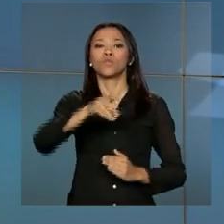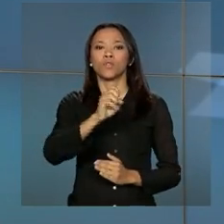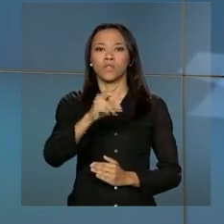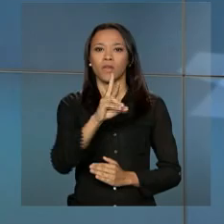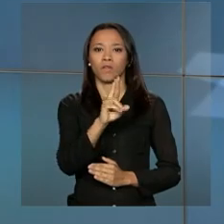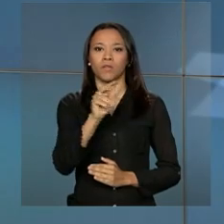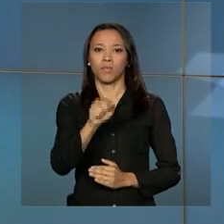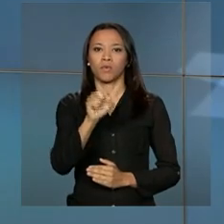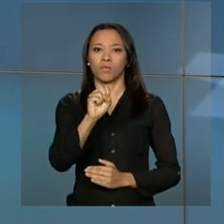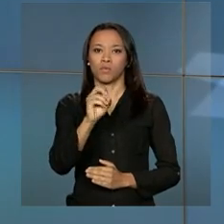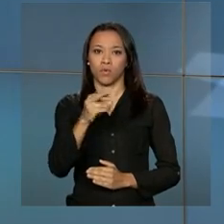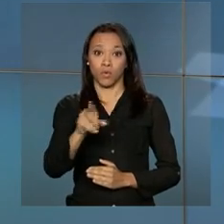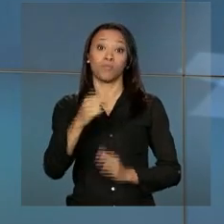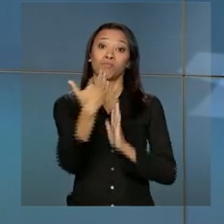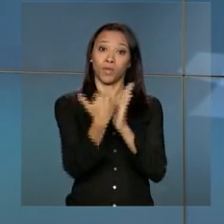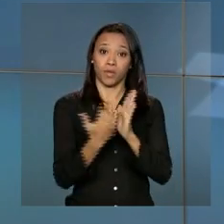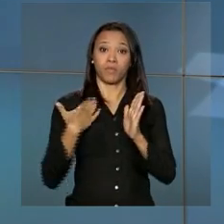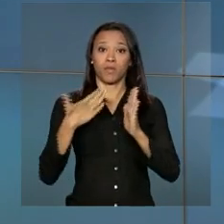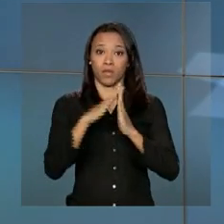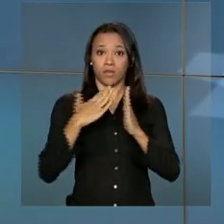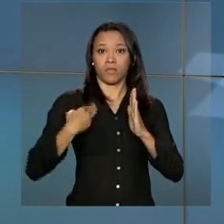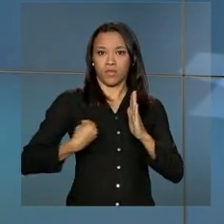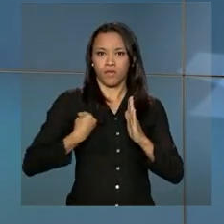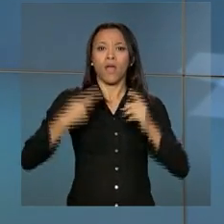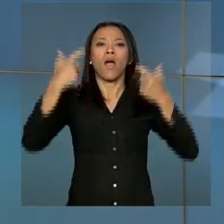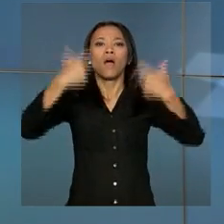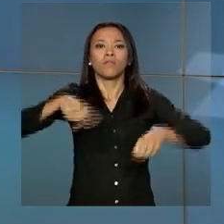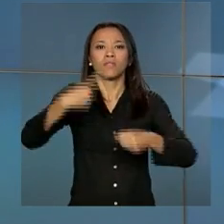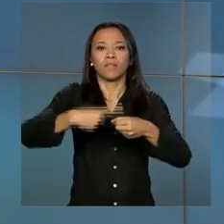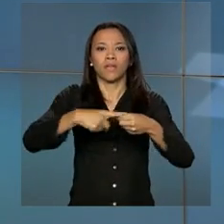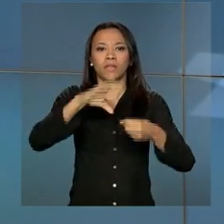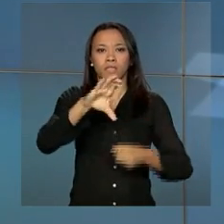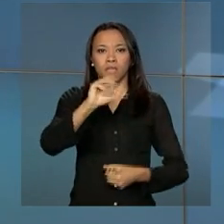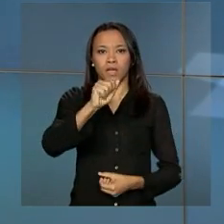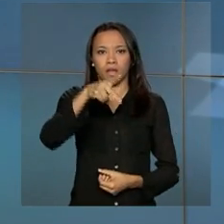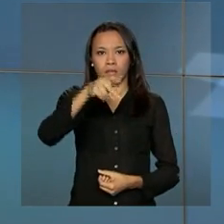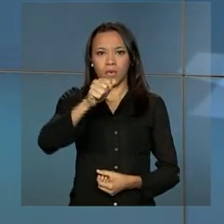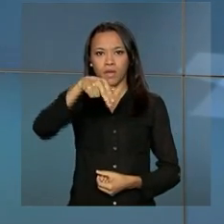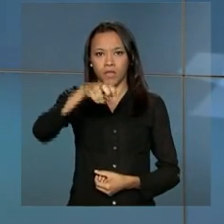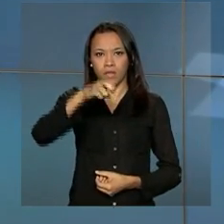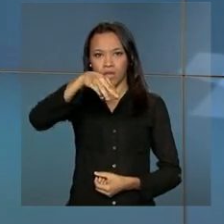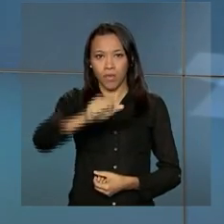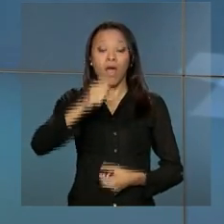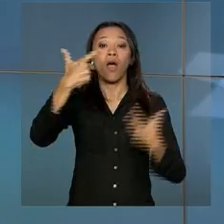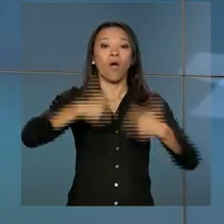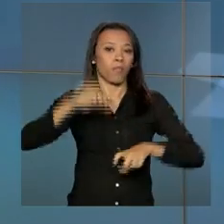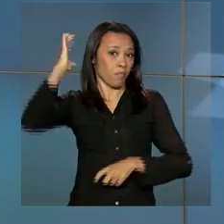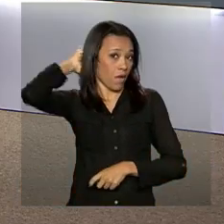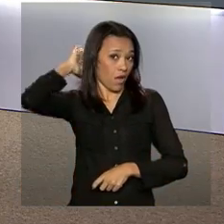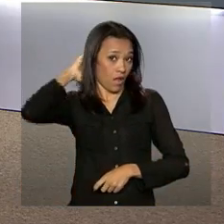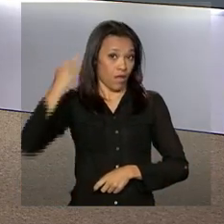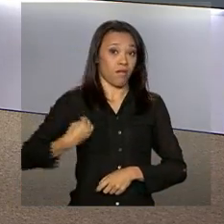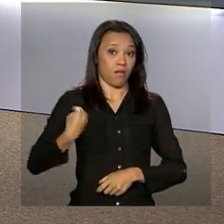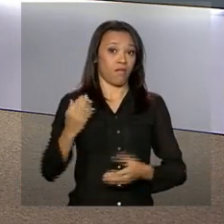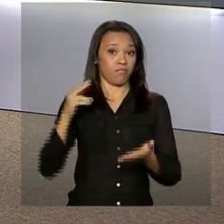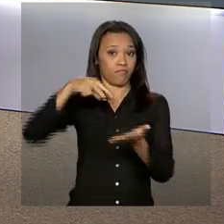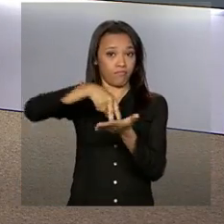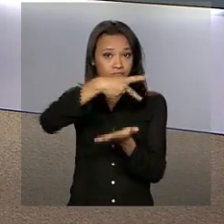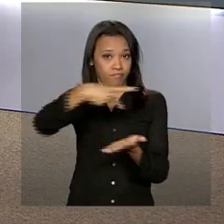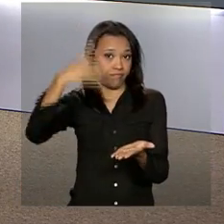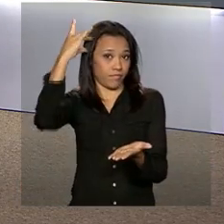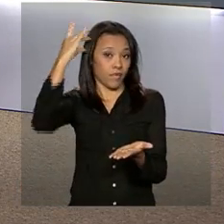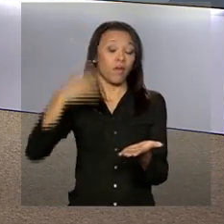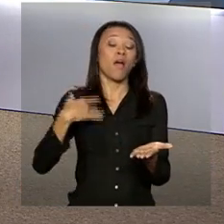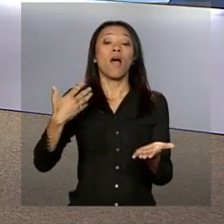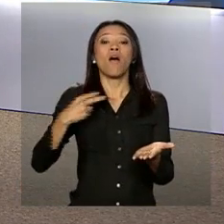pelo programa Minha Casa Minha Vida em Capanema, no Pará. A presidenta Dilma Rousseff participará da cerimônia. Vamos falar ao